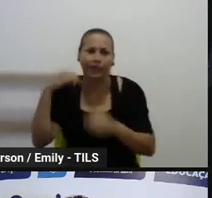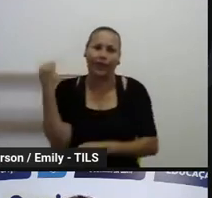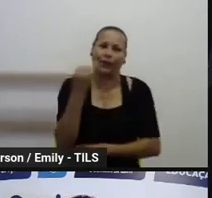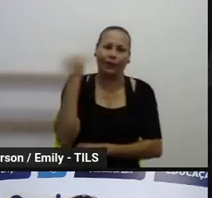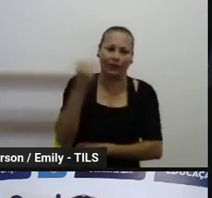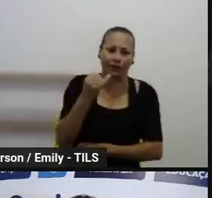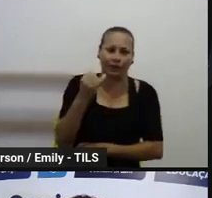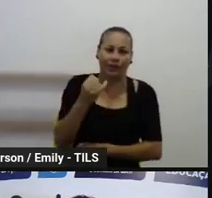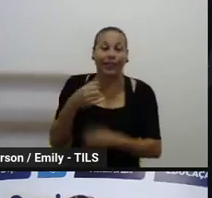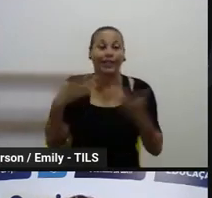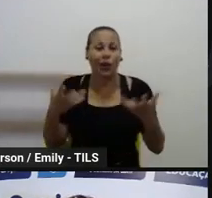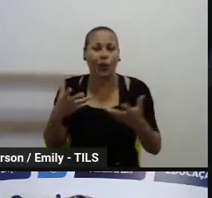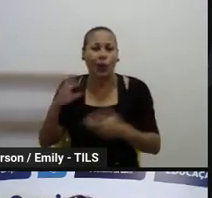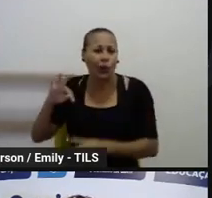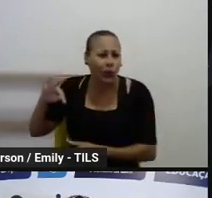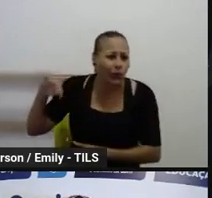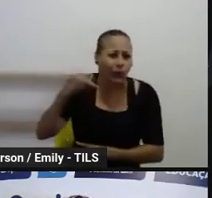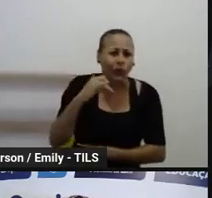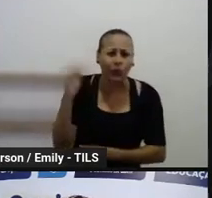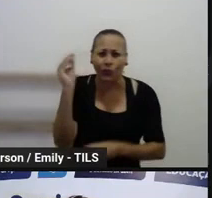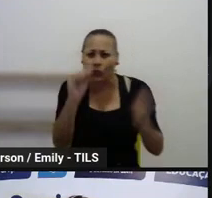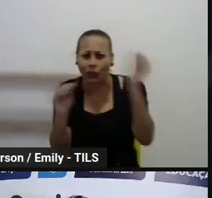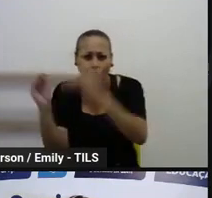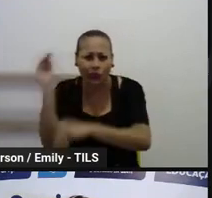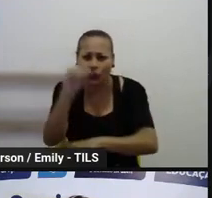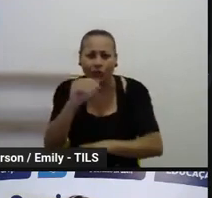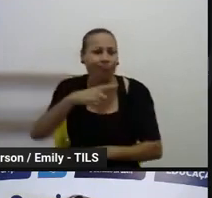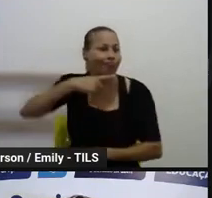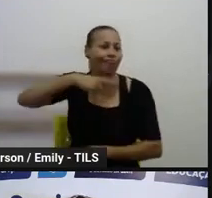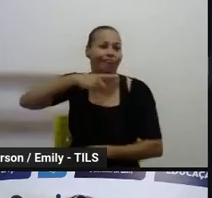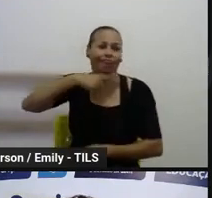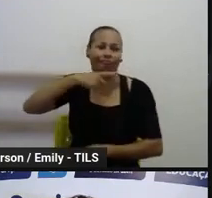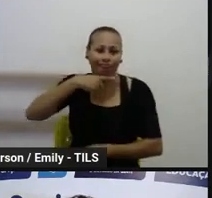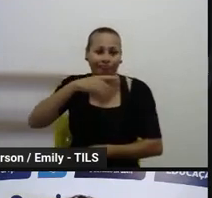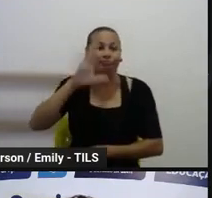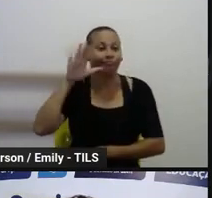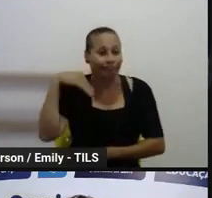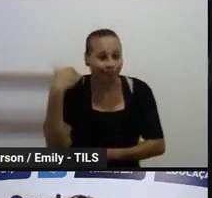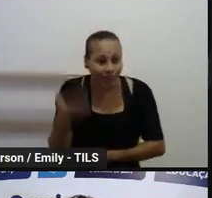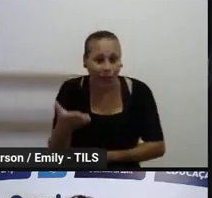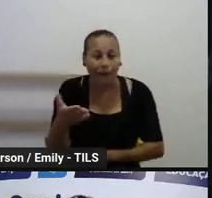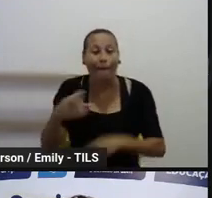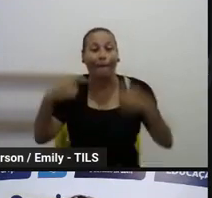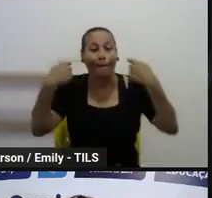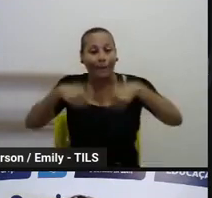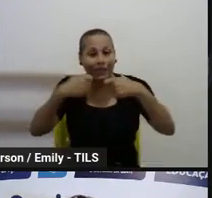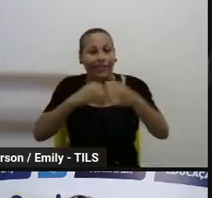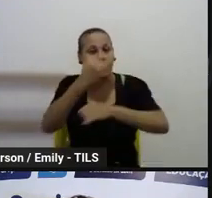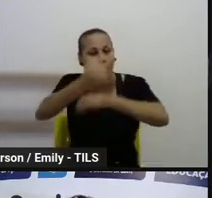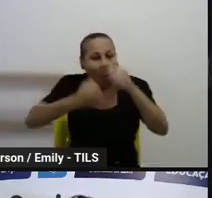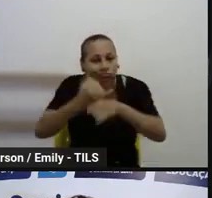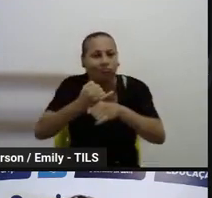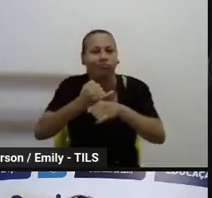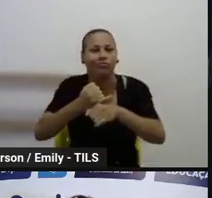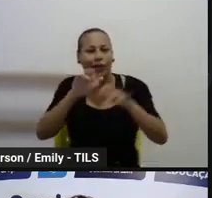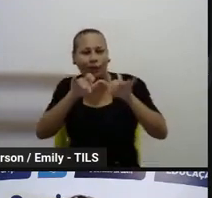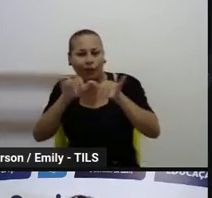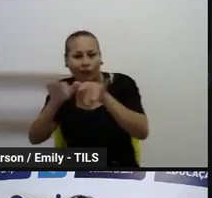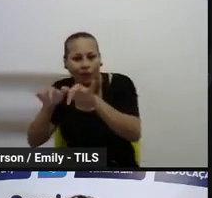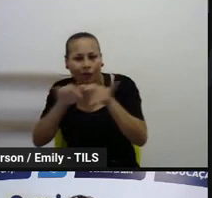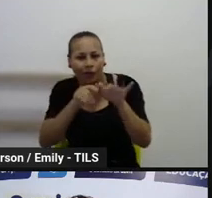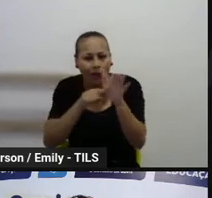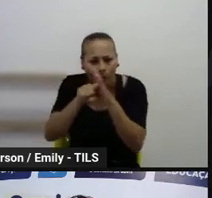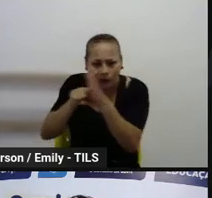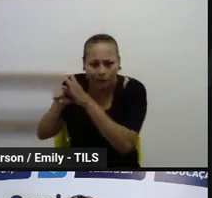slides vai dar conta, né, da necessidade real da escola, isso é óbvio, e a gente também entende isso, né, nós